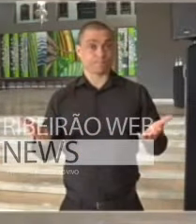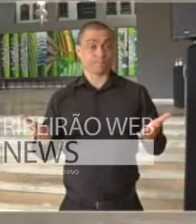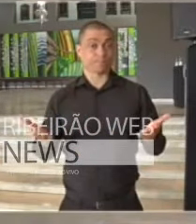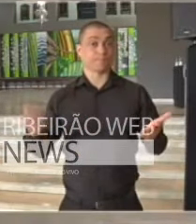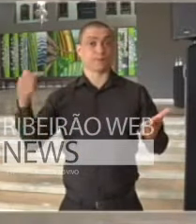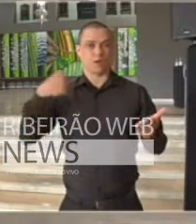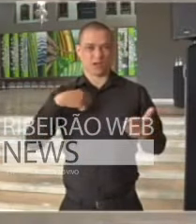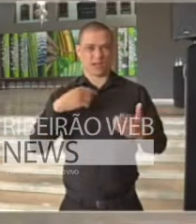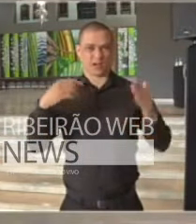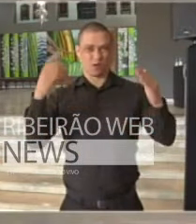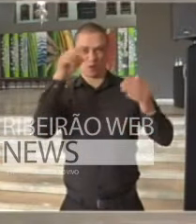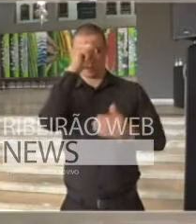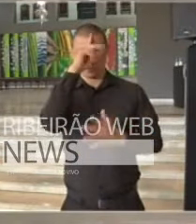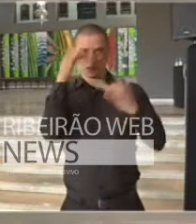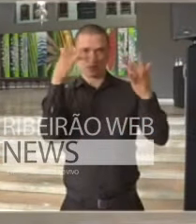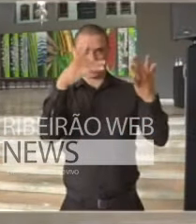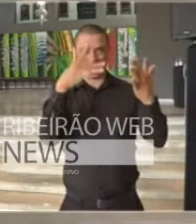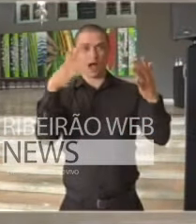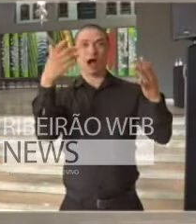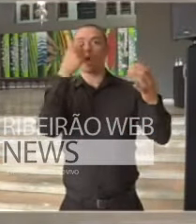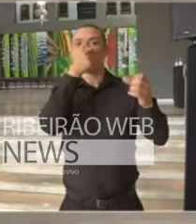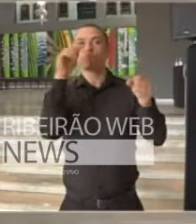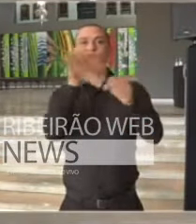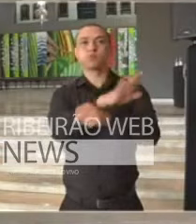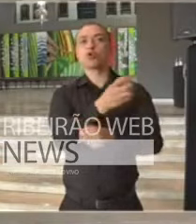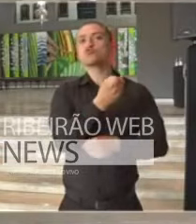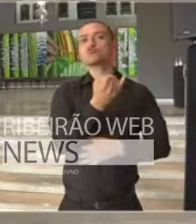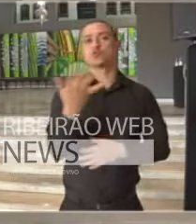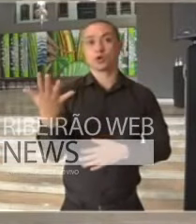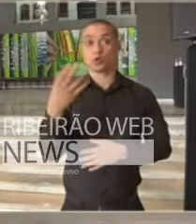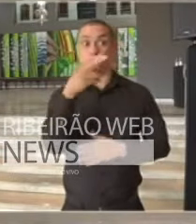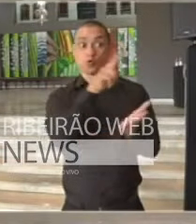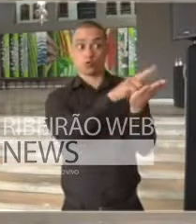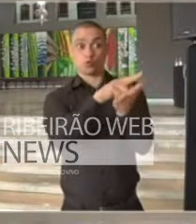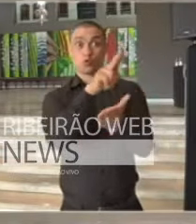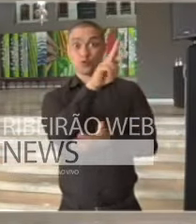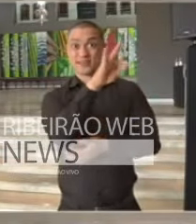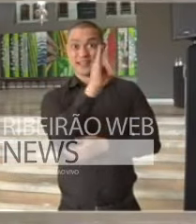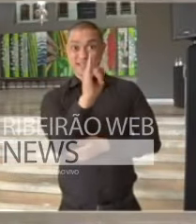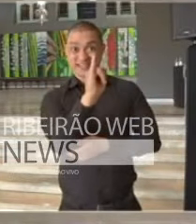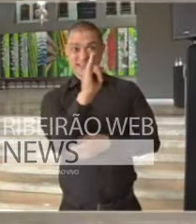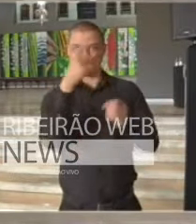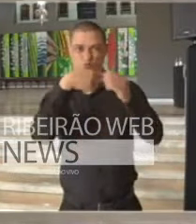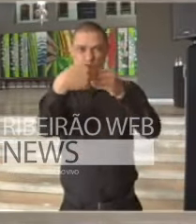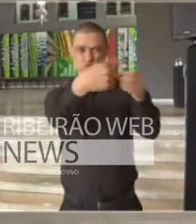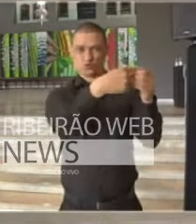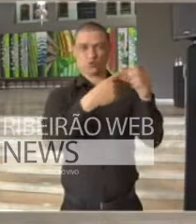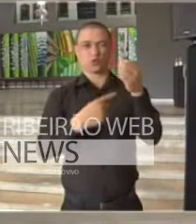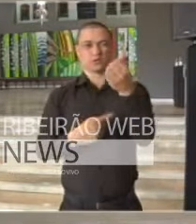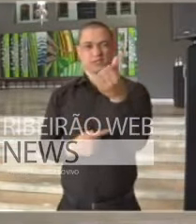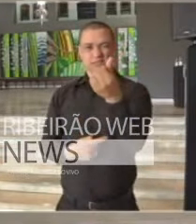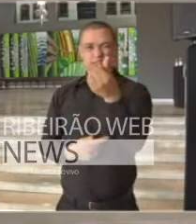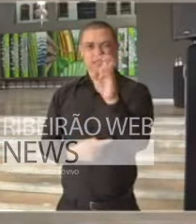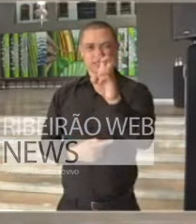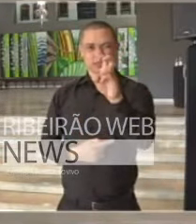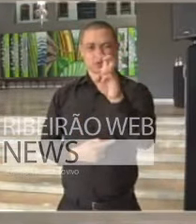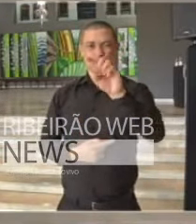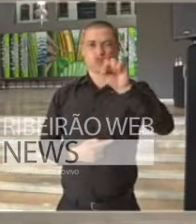as nossas taxas de ocupação estão com, em UTI, no interior do estado, 65